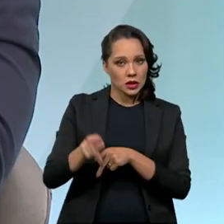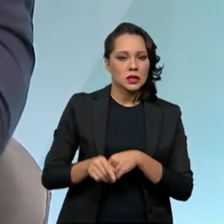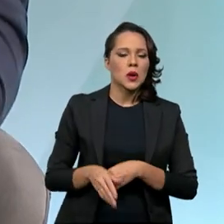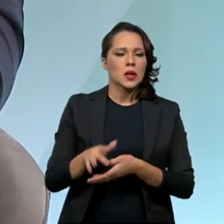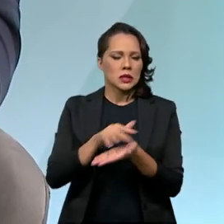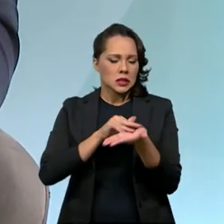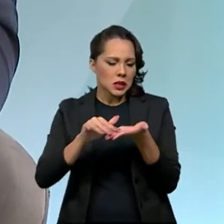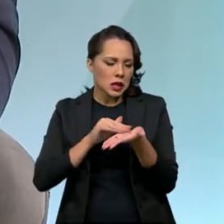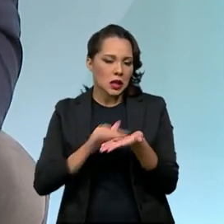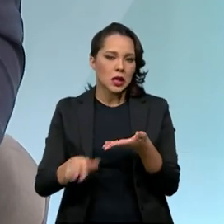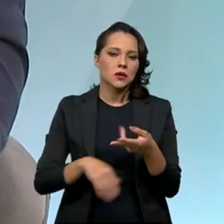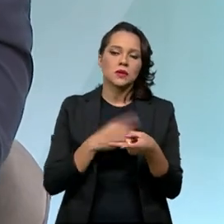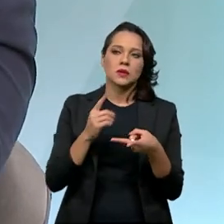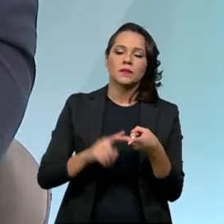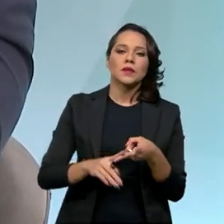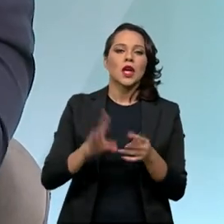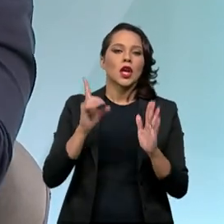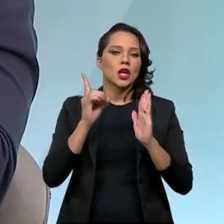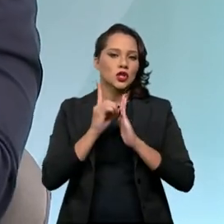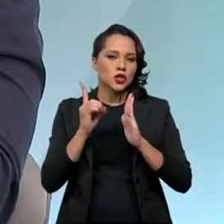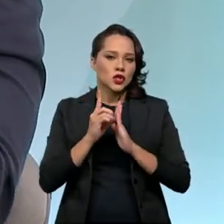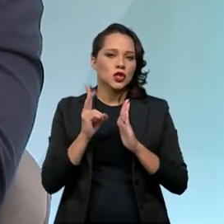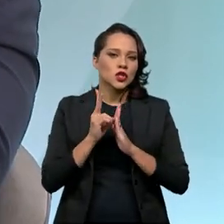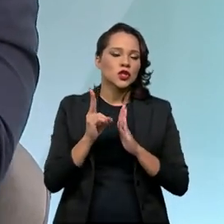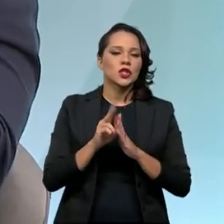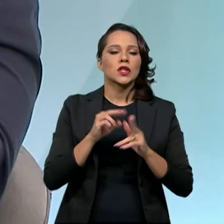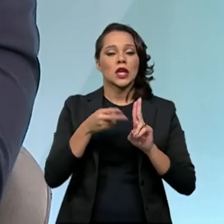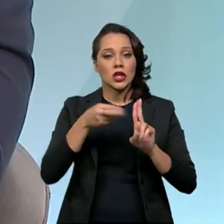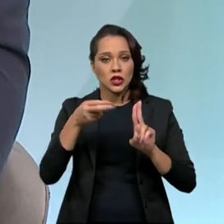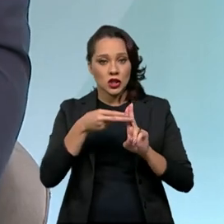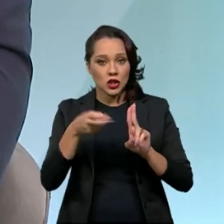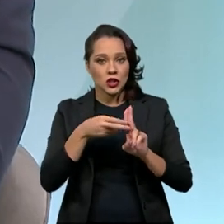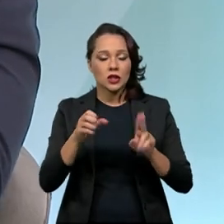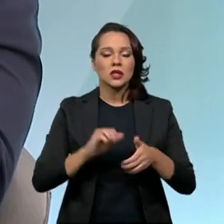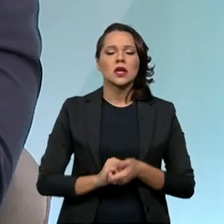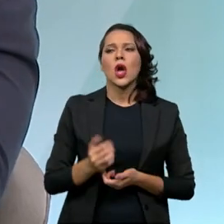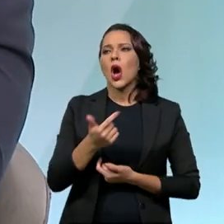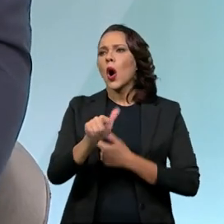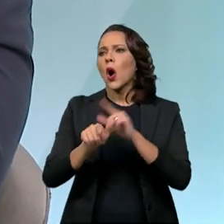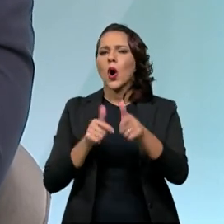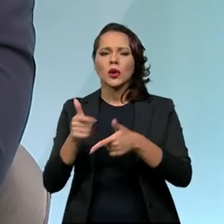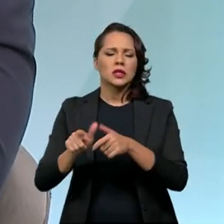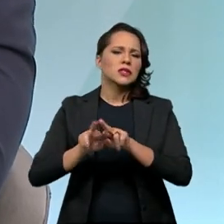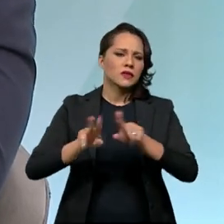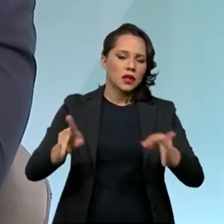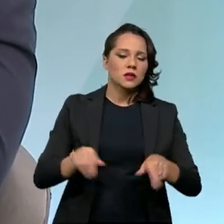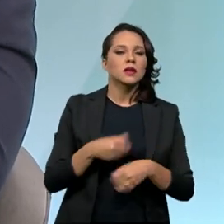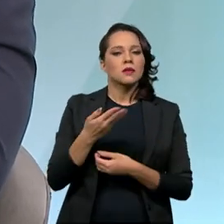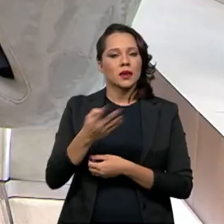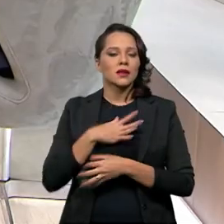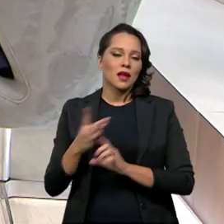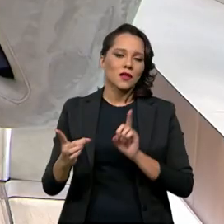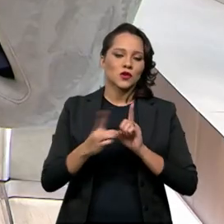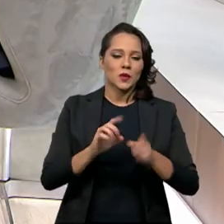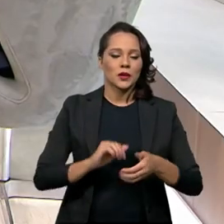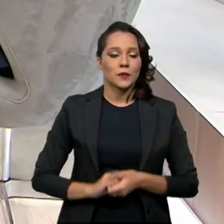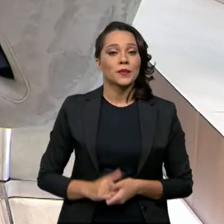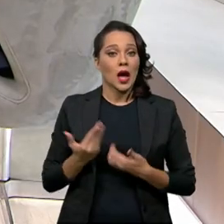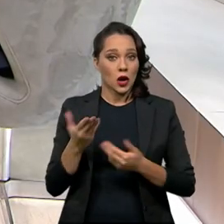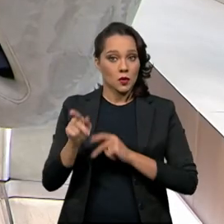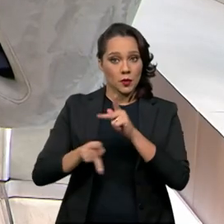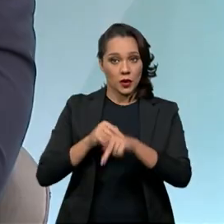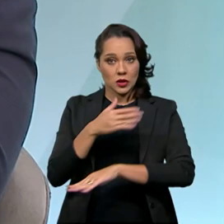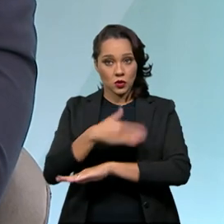ciganos, indígenas, os não-aldeados e diversos outros, exatamente para dar atenção. Em relação à